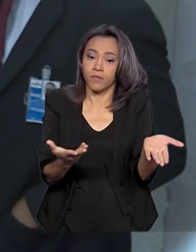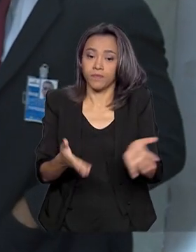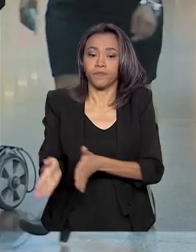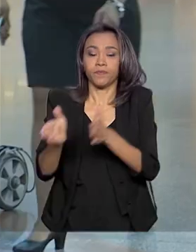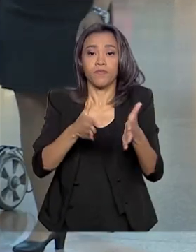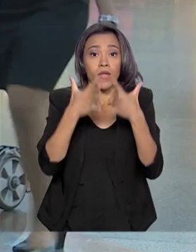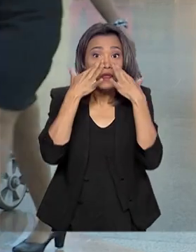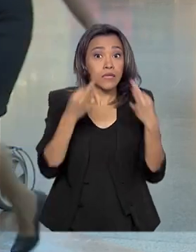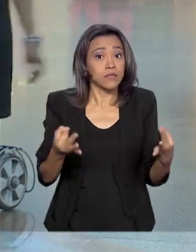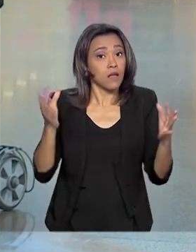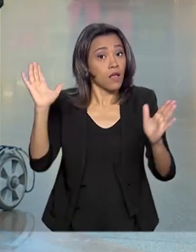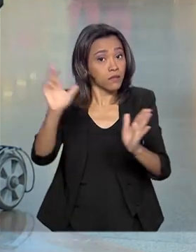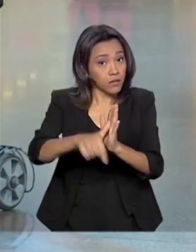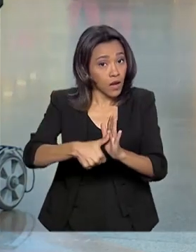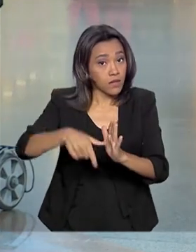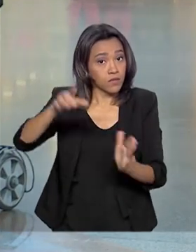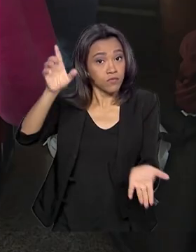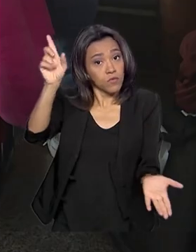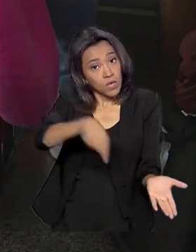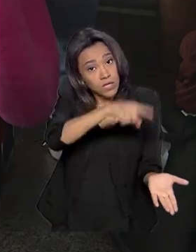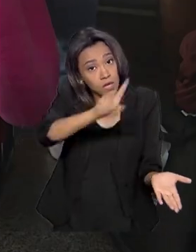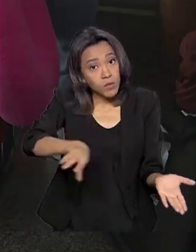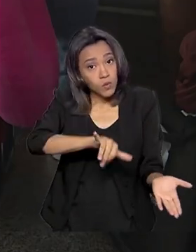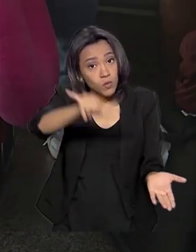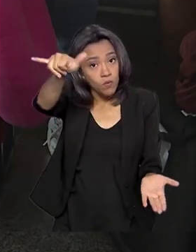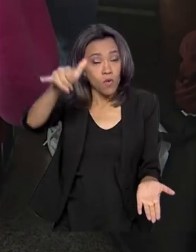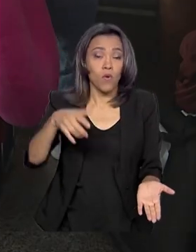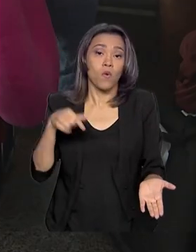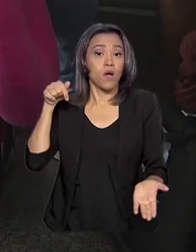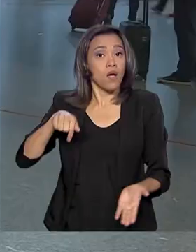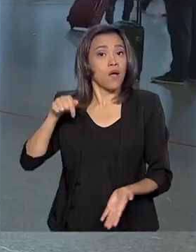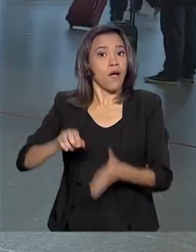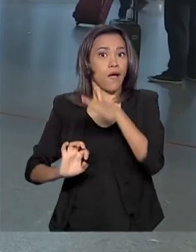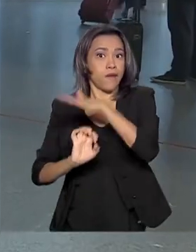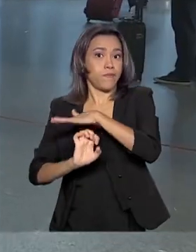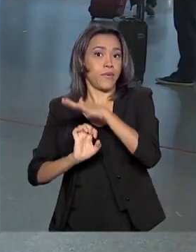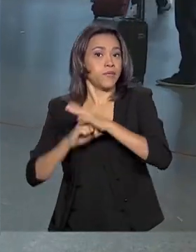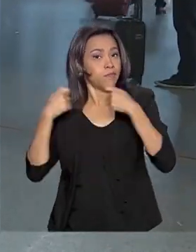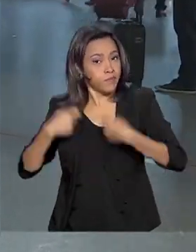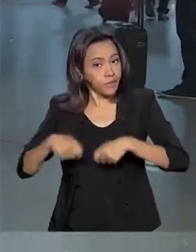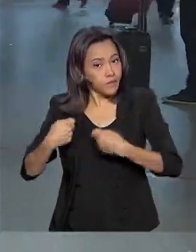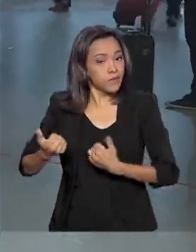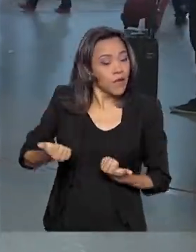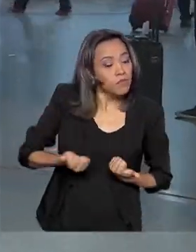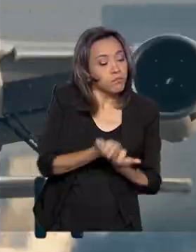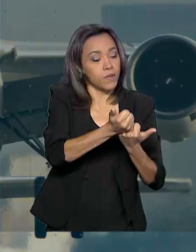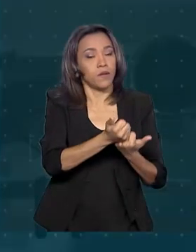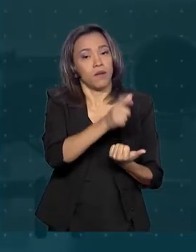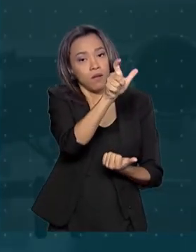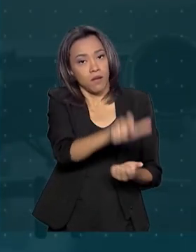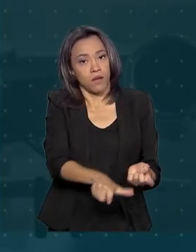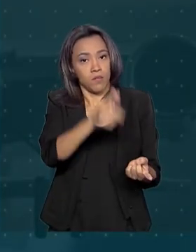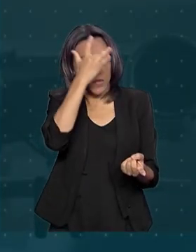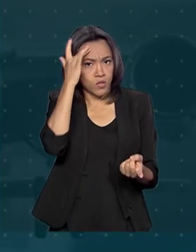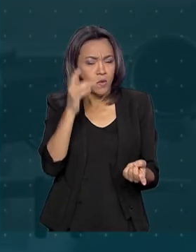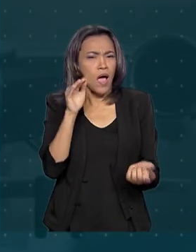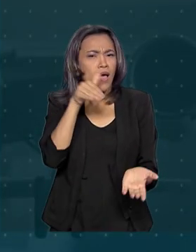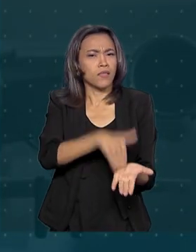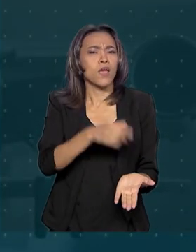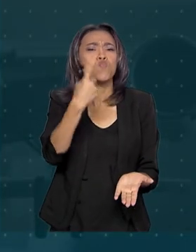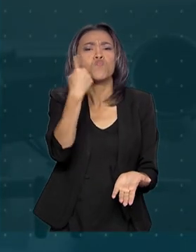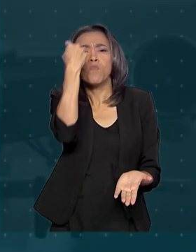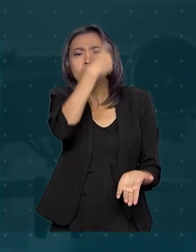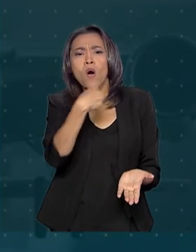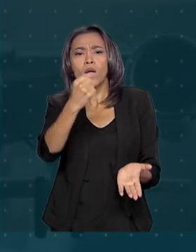situações de atraso ou cancelamento do voo, a empresa aérea é obrigada a fornecer assistência ao passageiro. Em até uma hora de